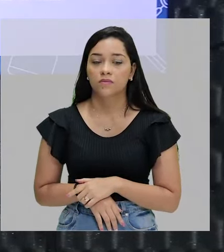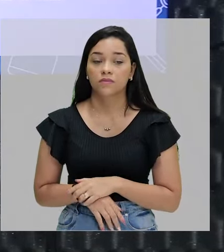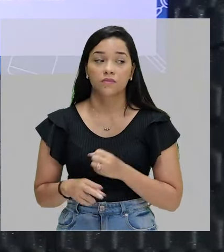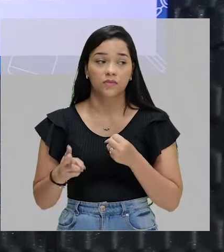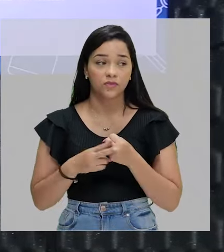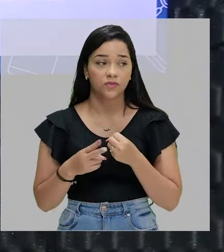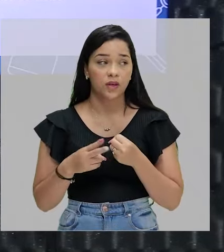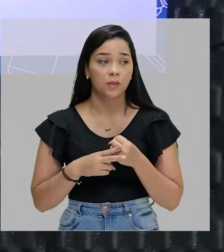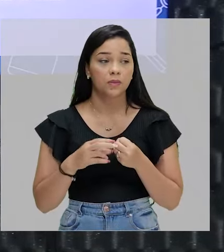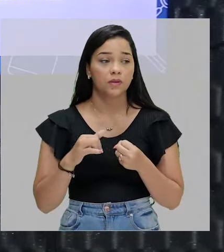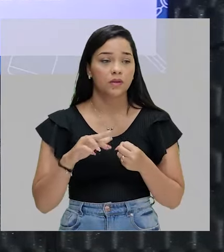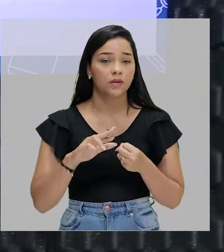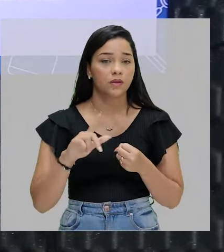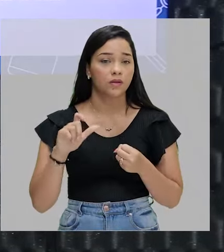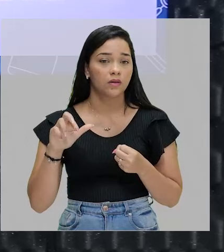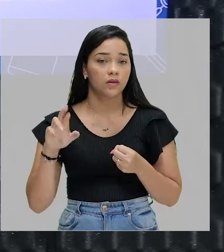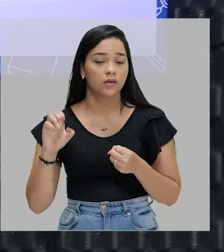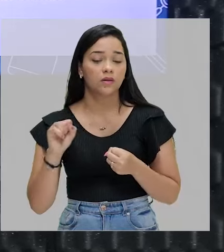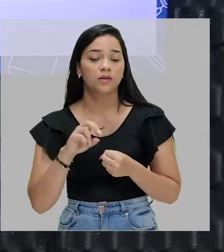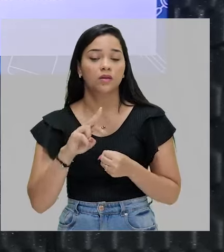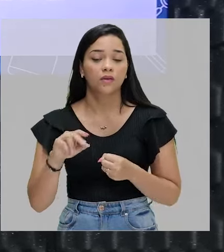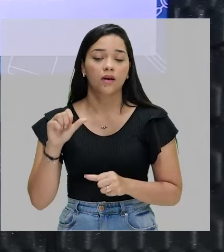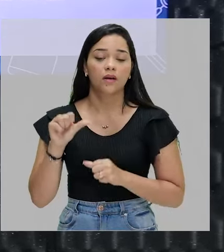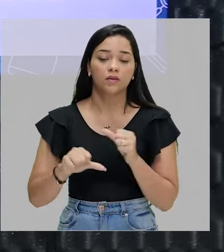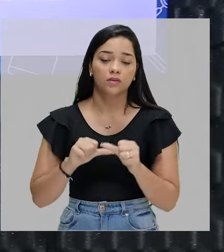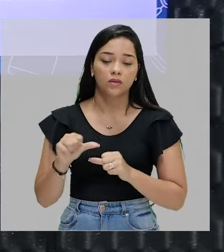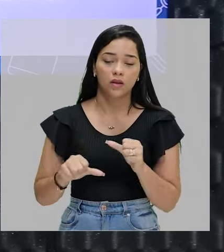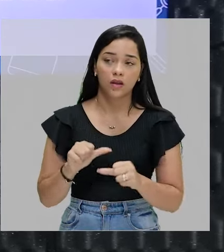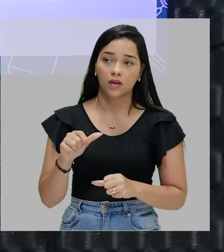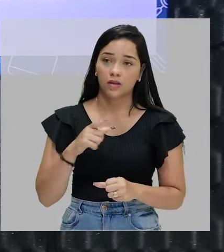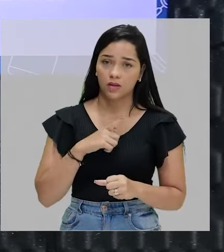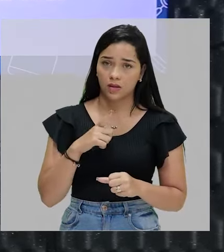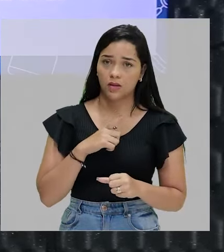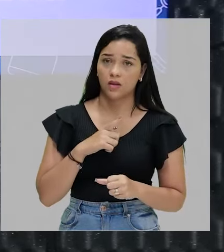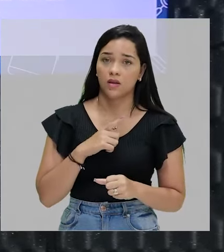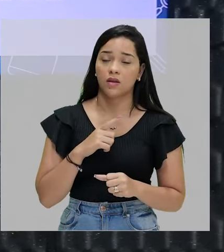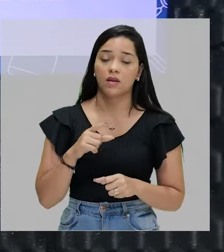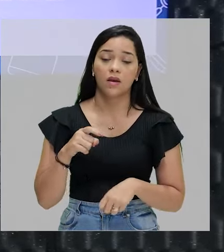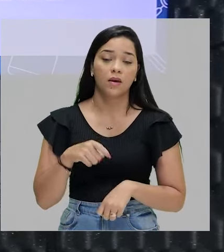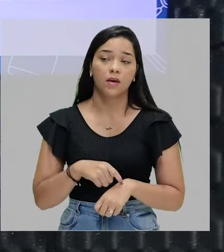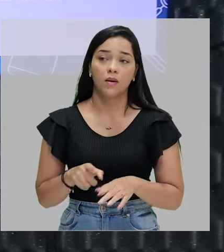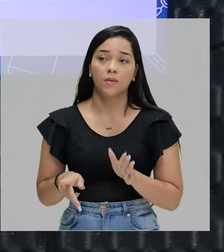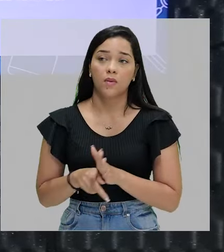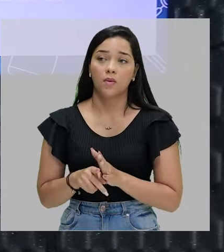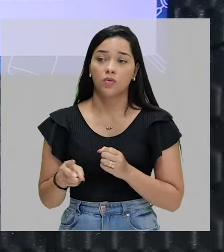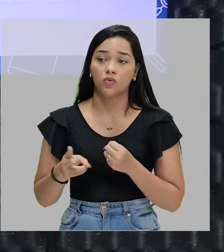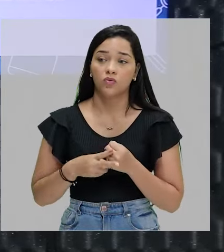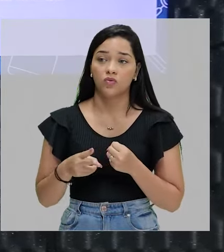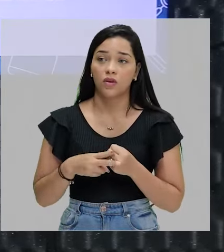Verbos irregulares são aqueles que vão alterar o radical, que é o caso do verbo dar.